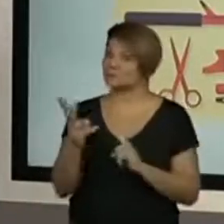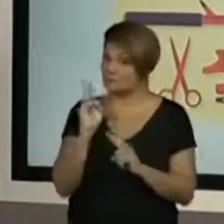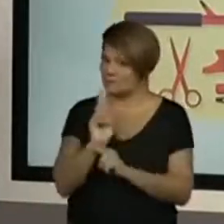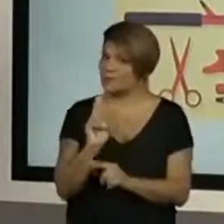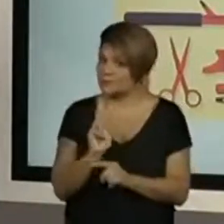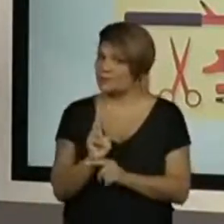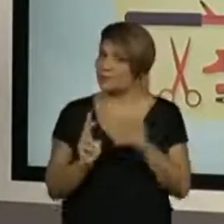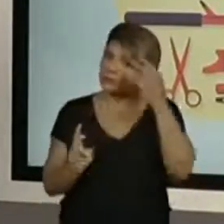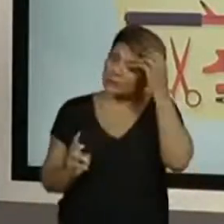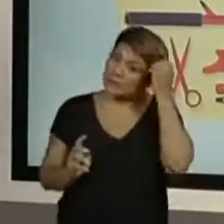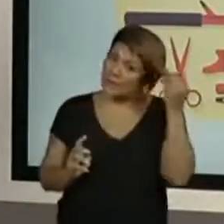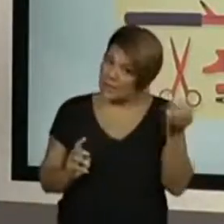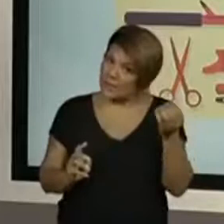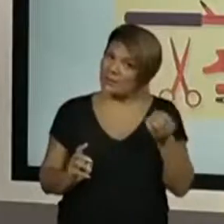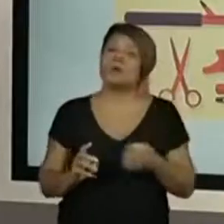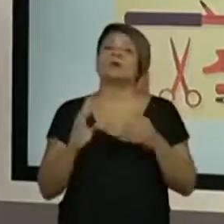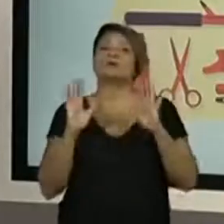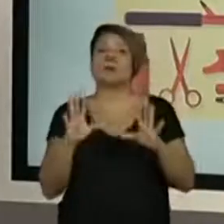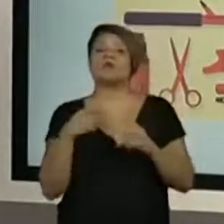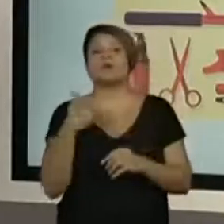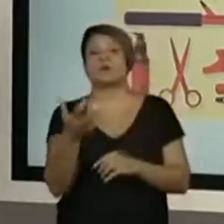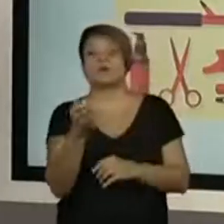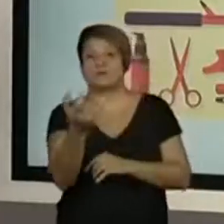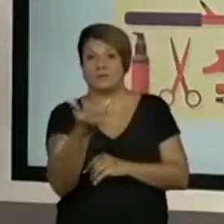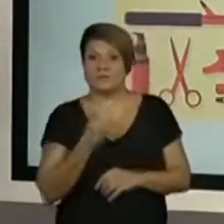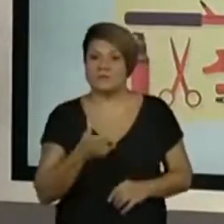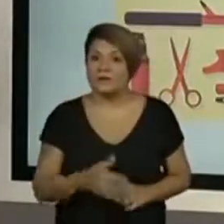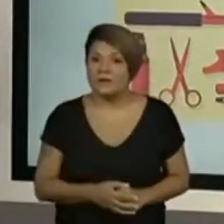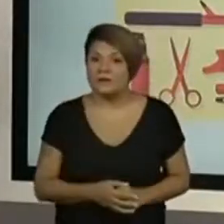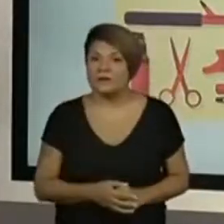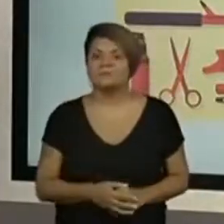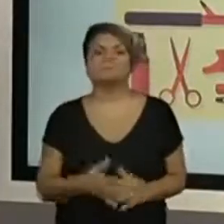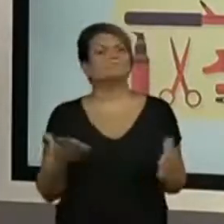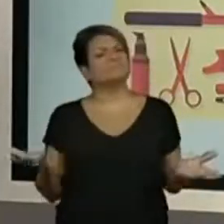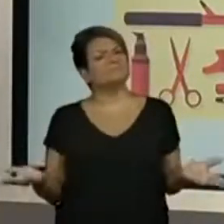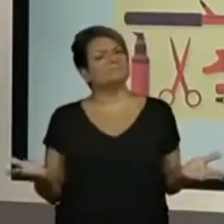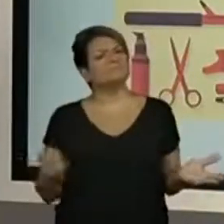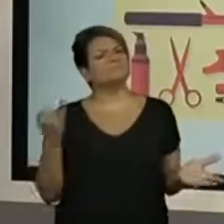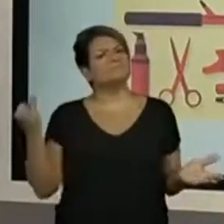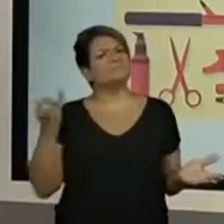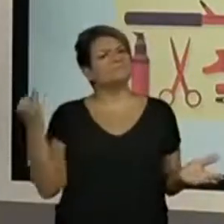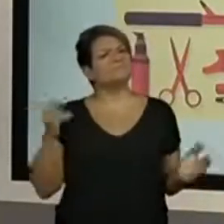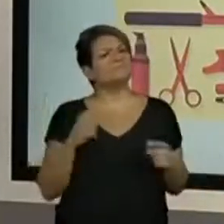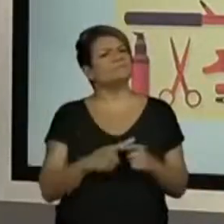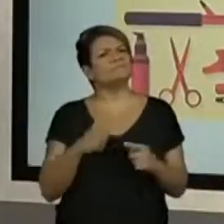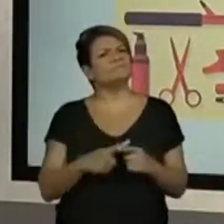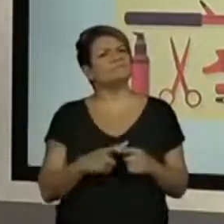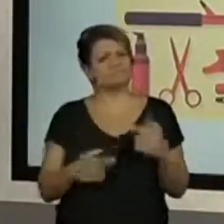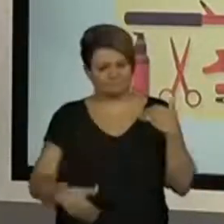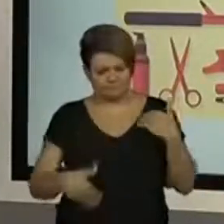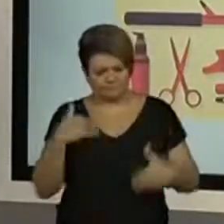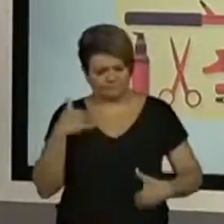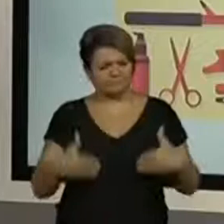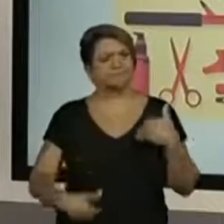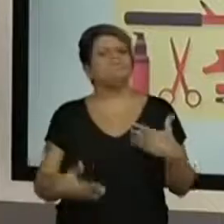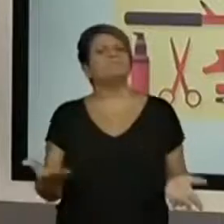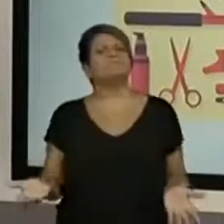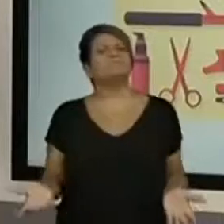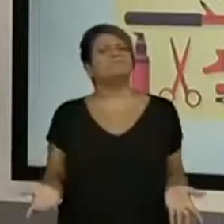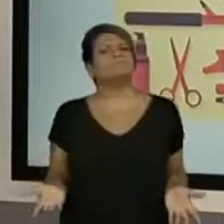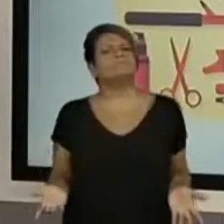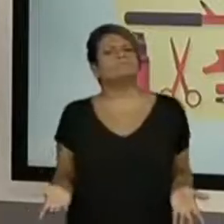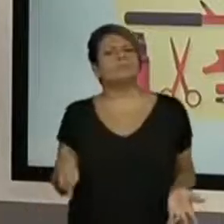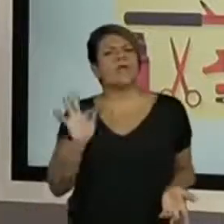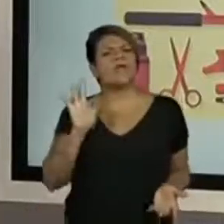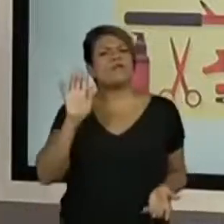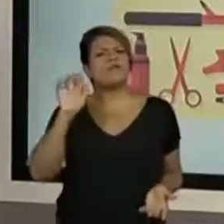dos cabelos, quero que vocês me digam. Qual a importância do nosso cabelo para o nosso corpo, para o funcionamento? Qual é a